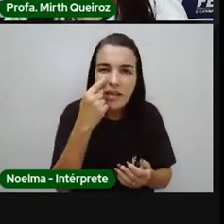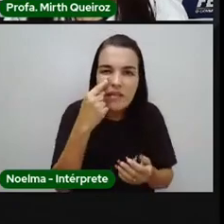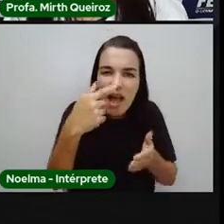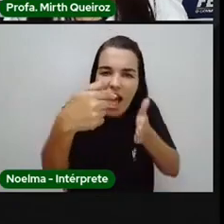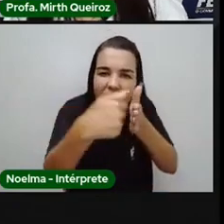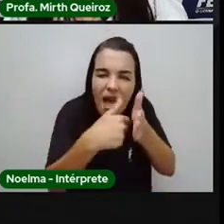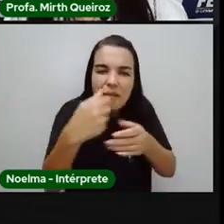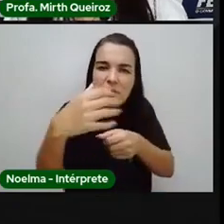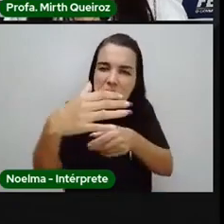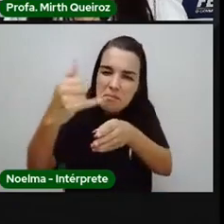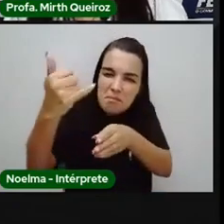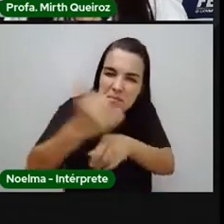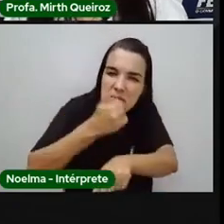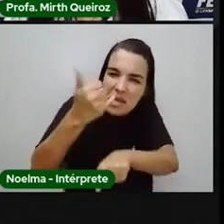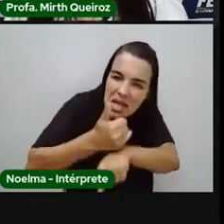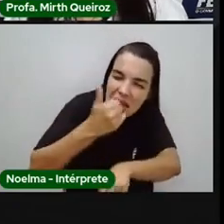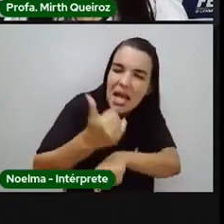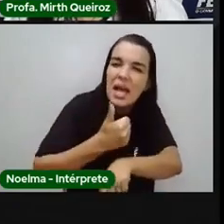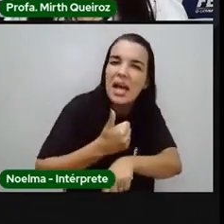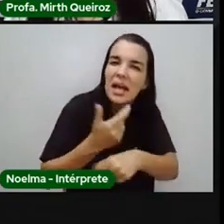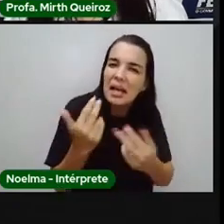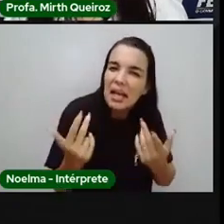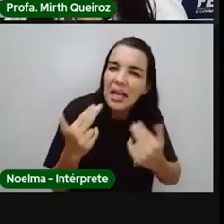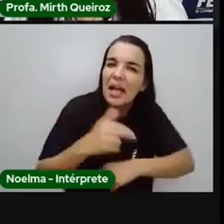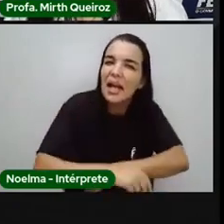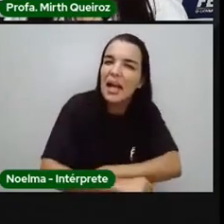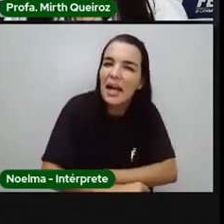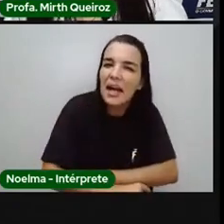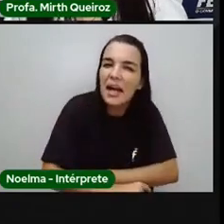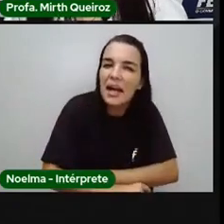aquilo, já foi fazer voltar.